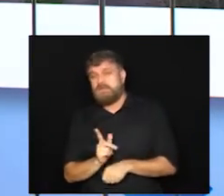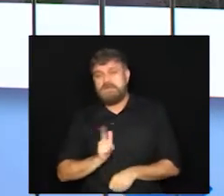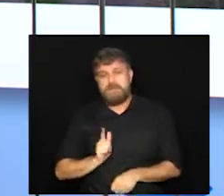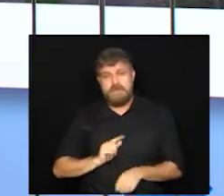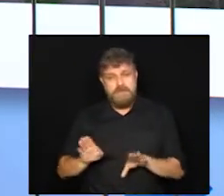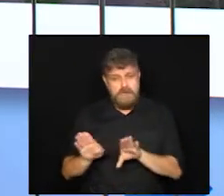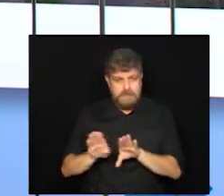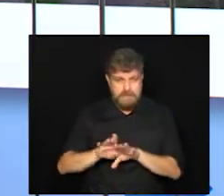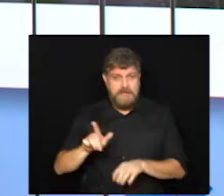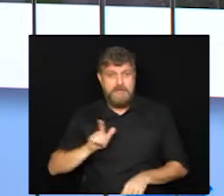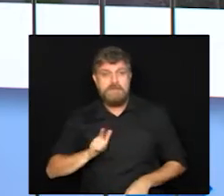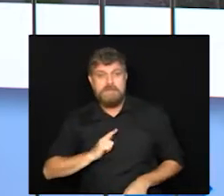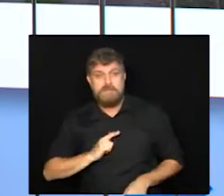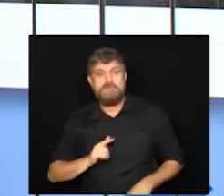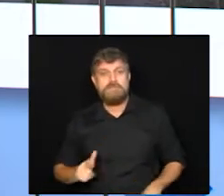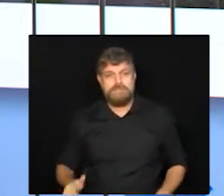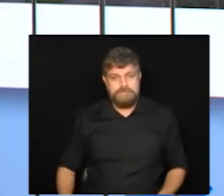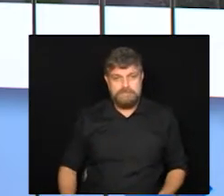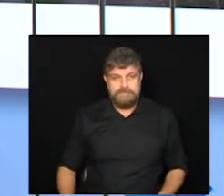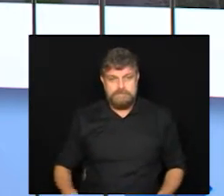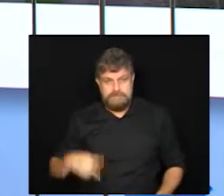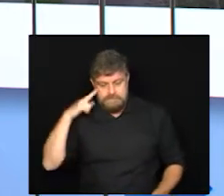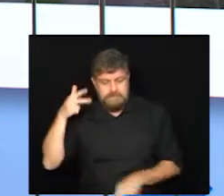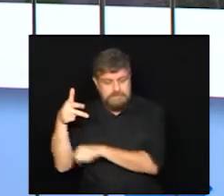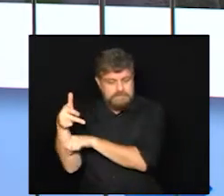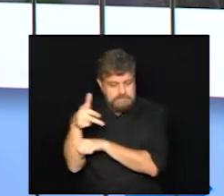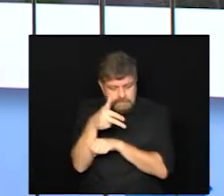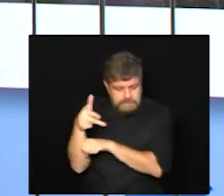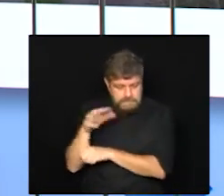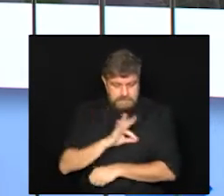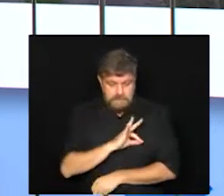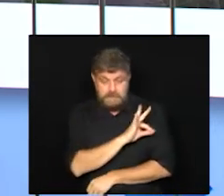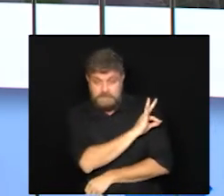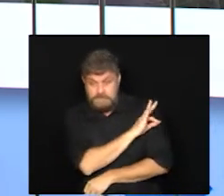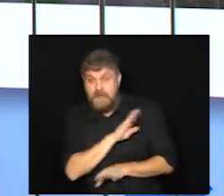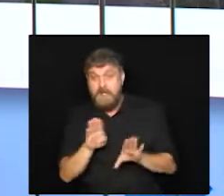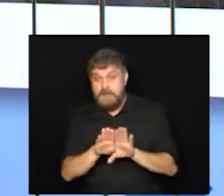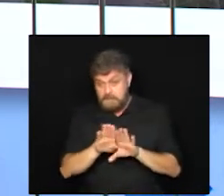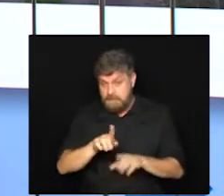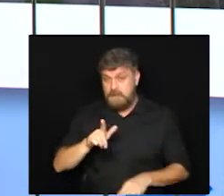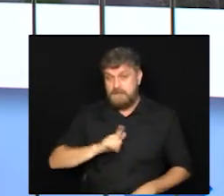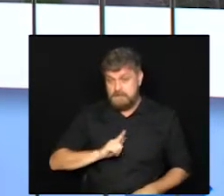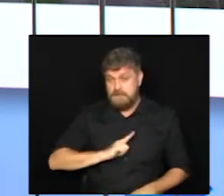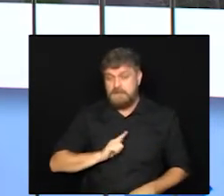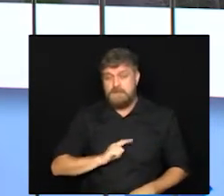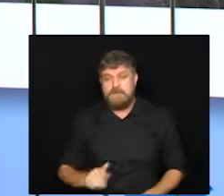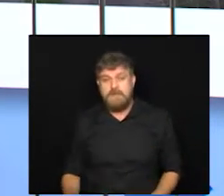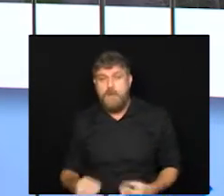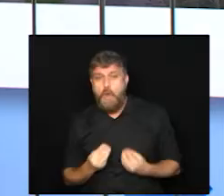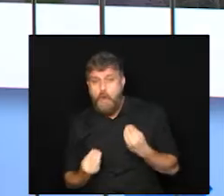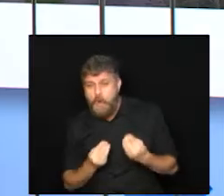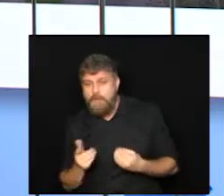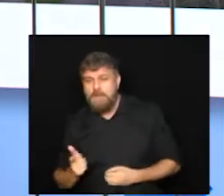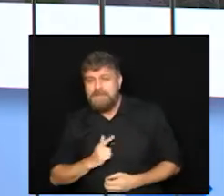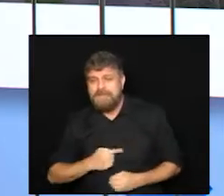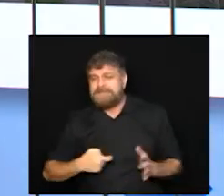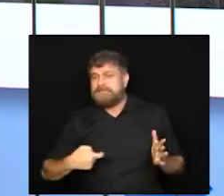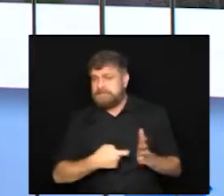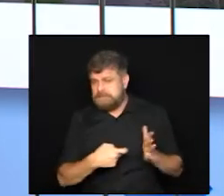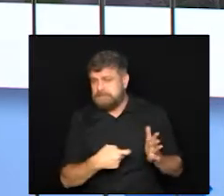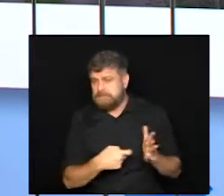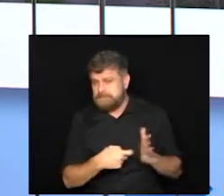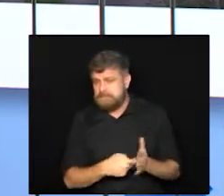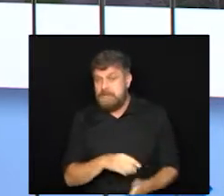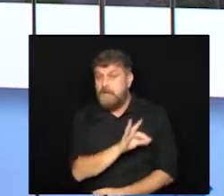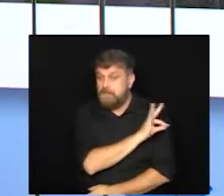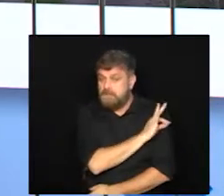inclusive com monitoramento da inteligência da Guarda Municipal, também leva através do serviço de denúncias pela